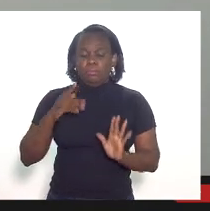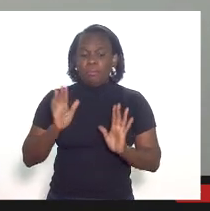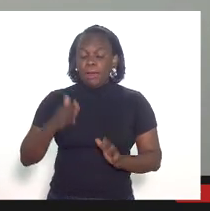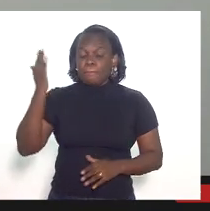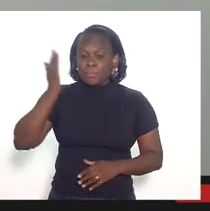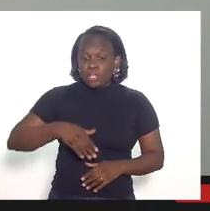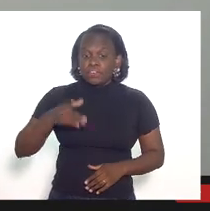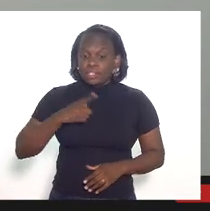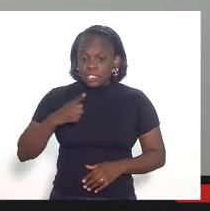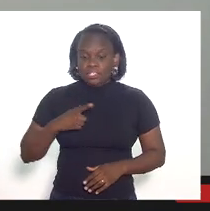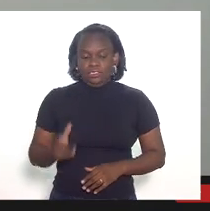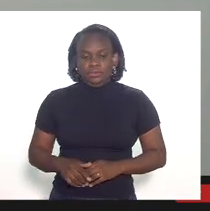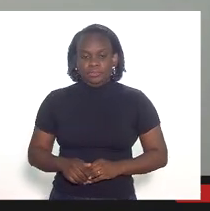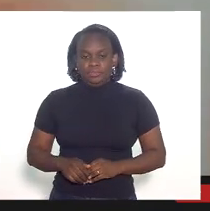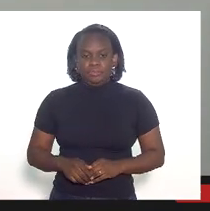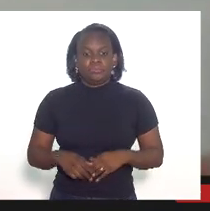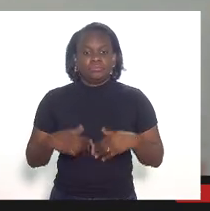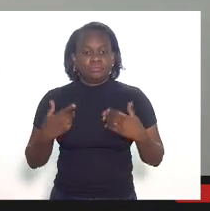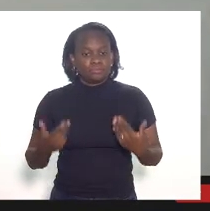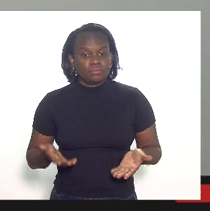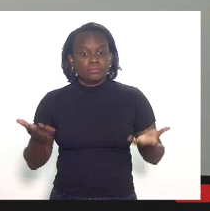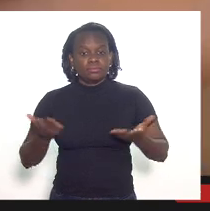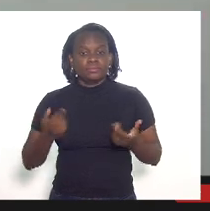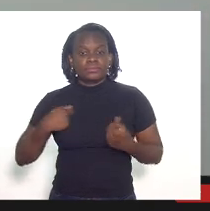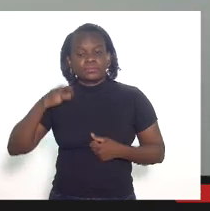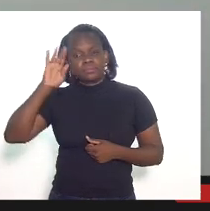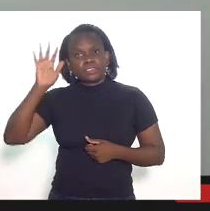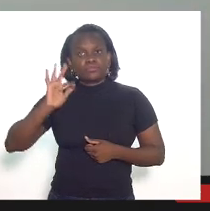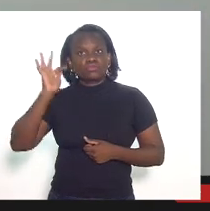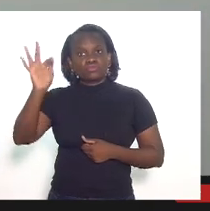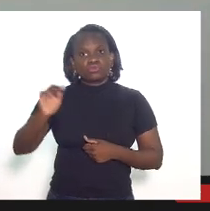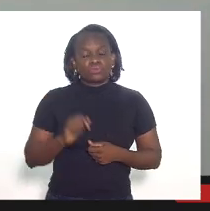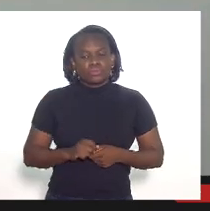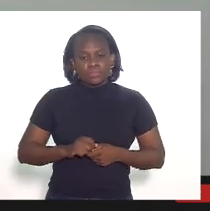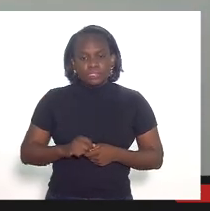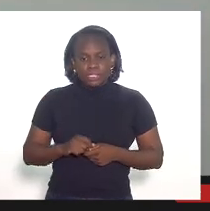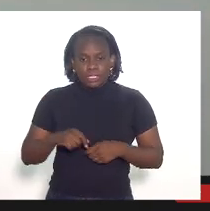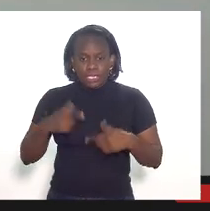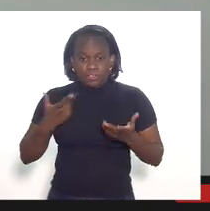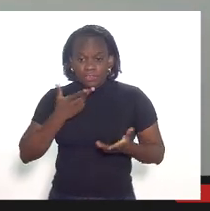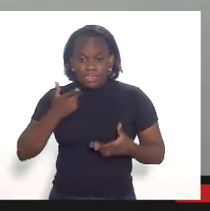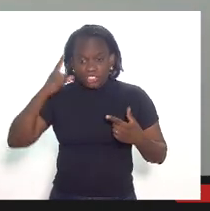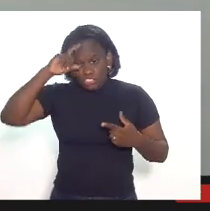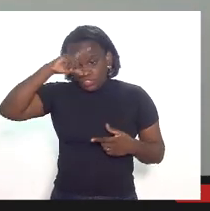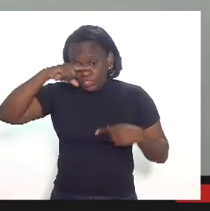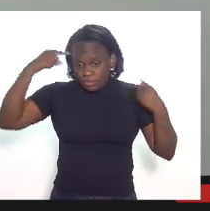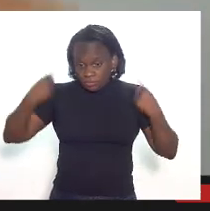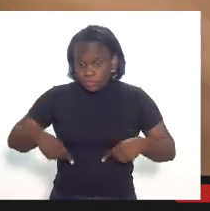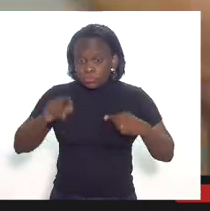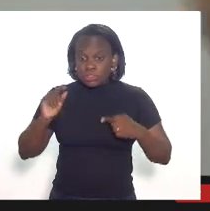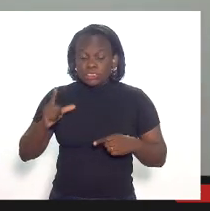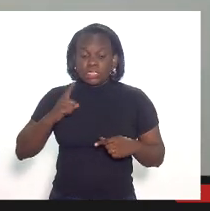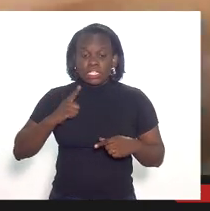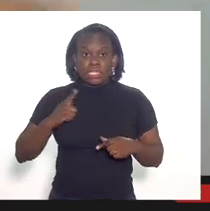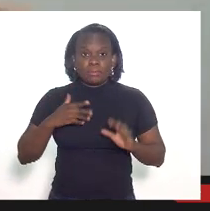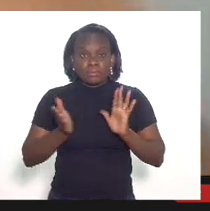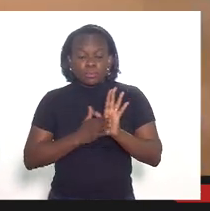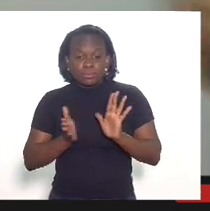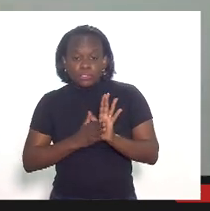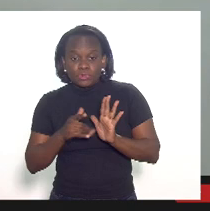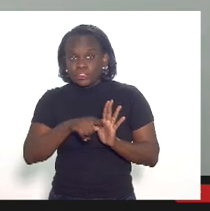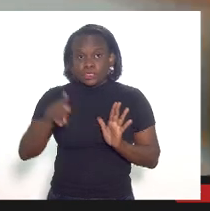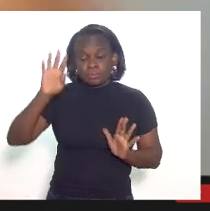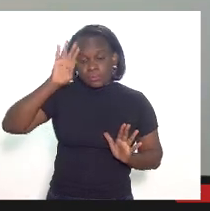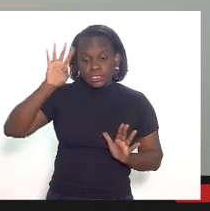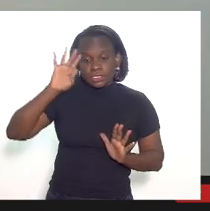comprovado e aí agora a gente tem que pensar no futuro quando eu falo dos desafios aqui a gente está pensando em trazer uma proposição para os senhores